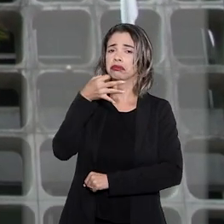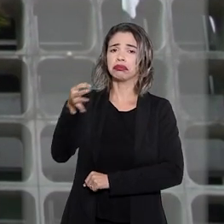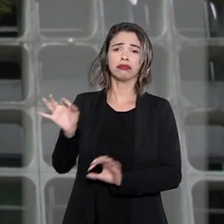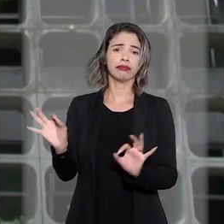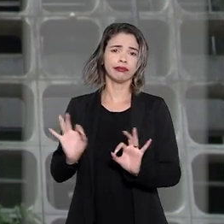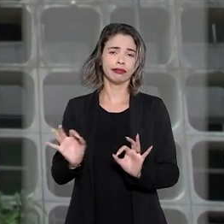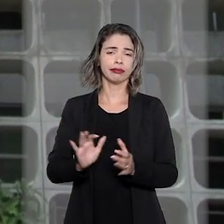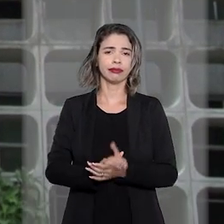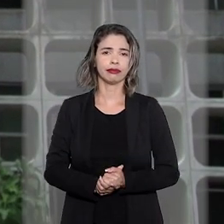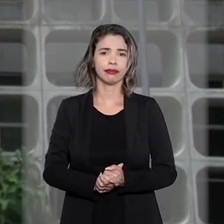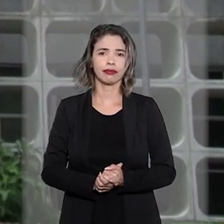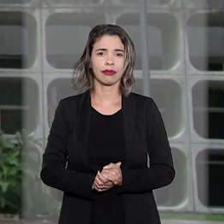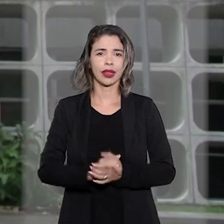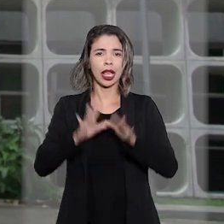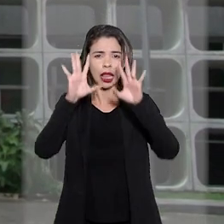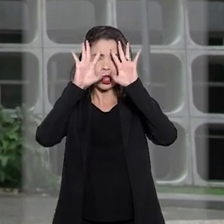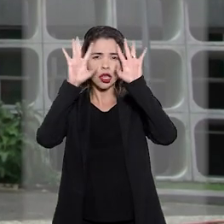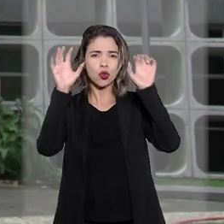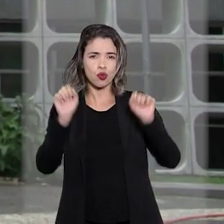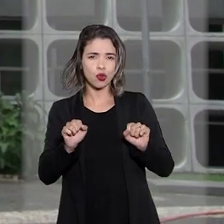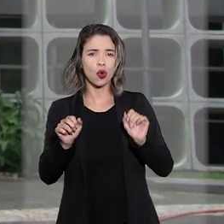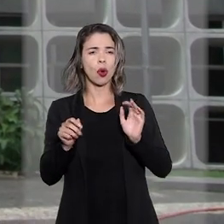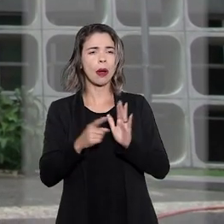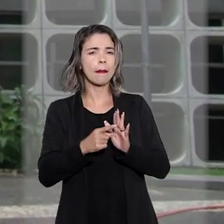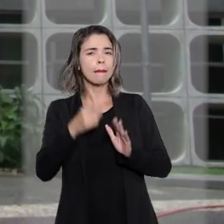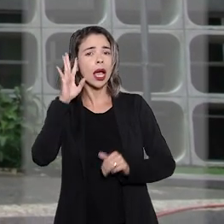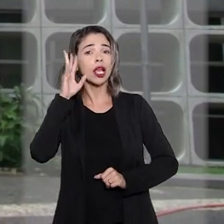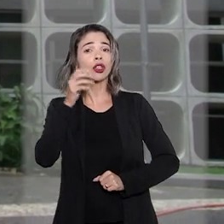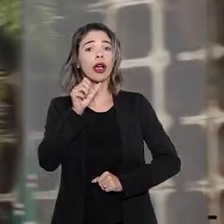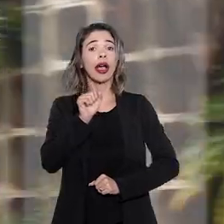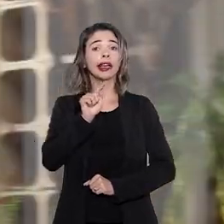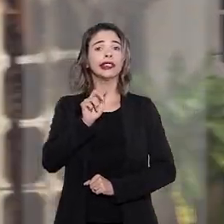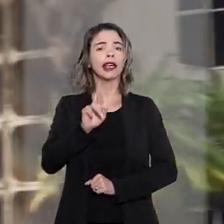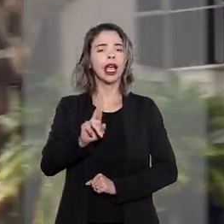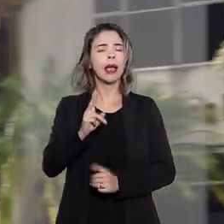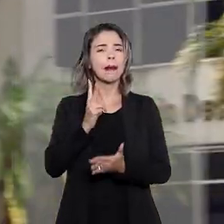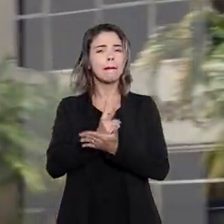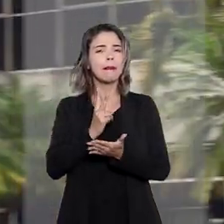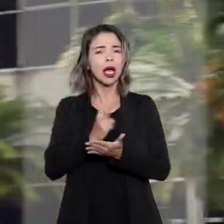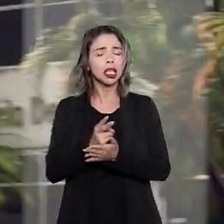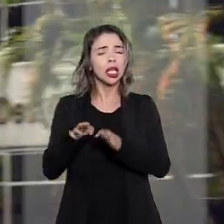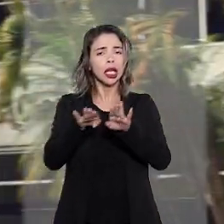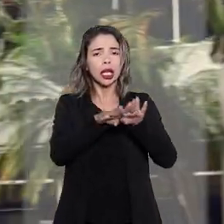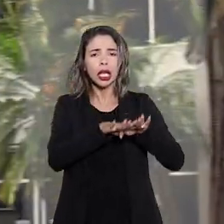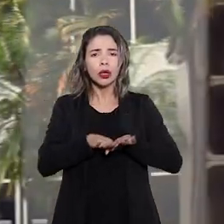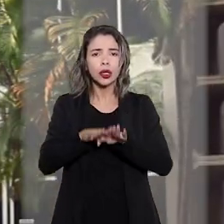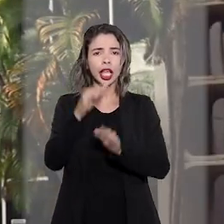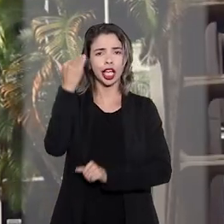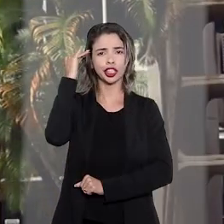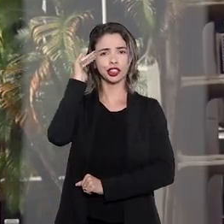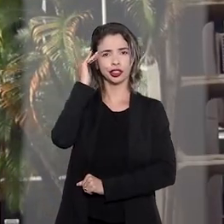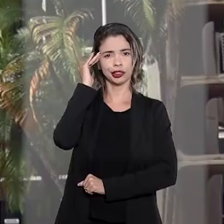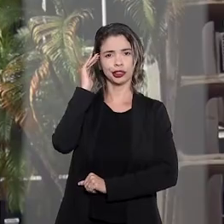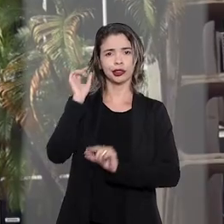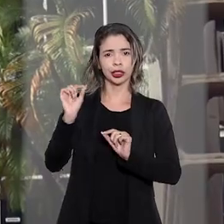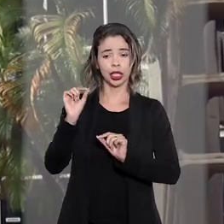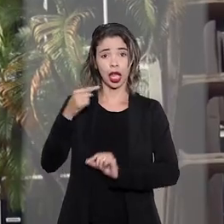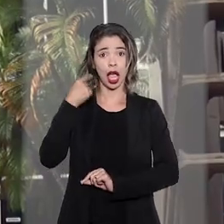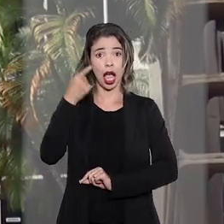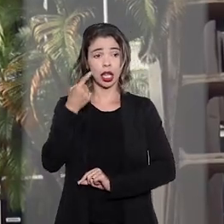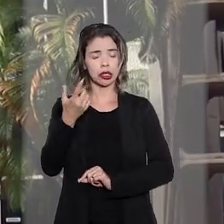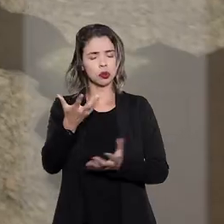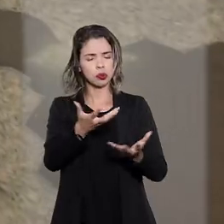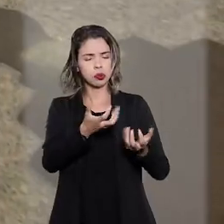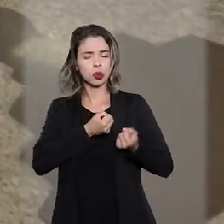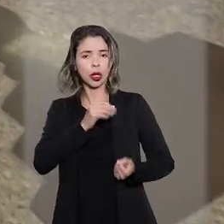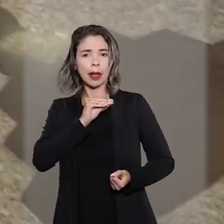desproveu o agravo de instrumento, mantendo o arbitramento por equidade, pois, do contrário, o advogado receberia honorários